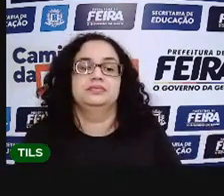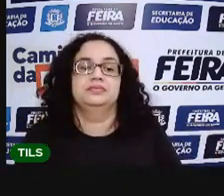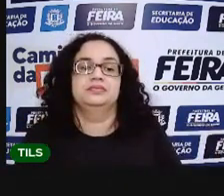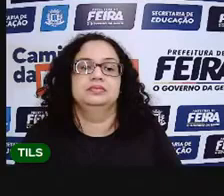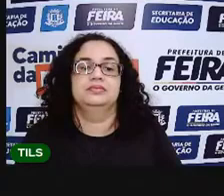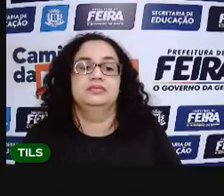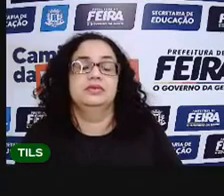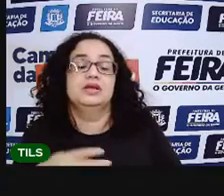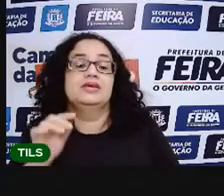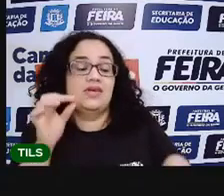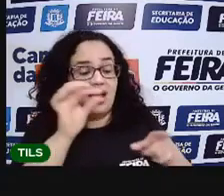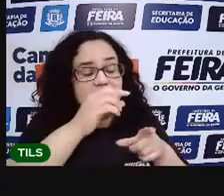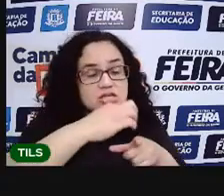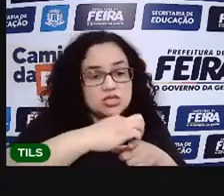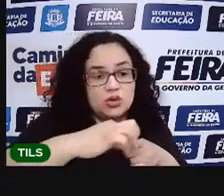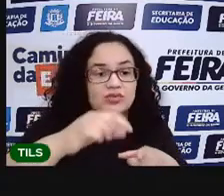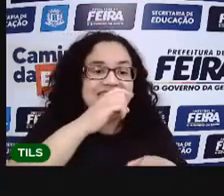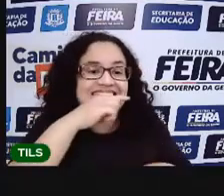A escova.